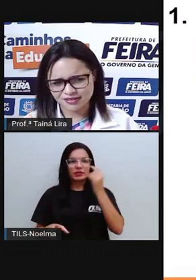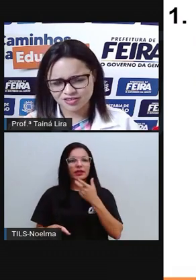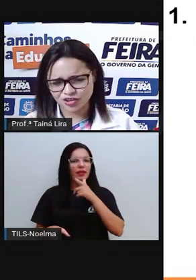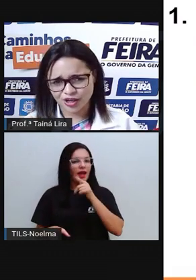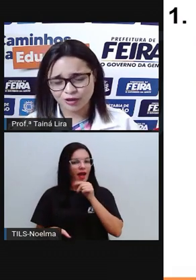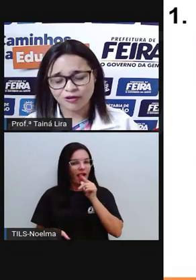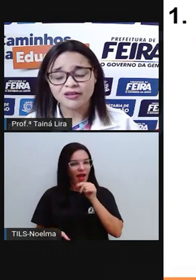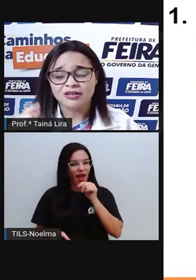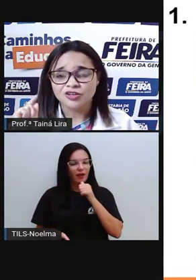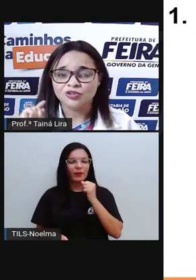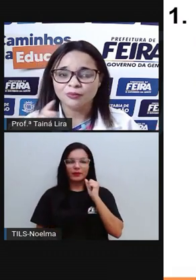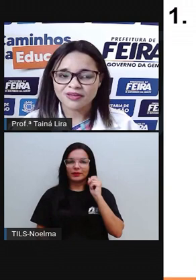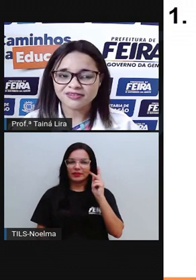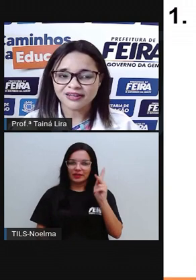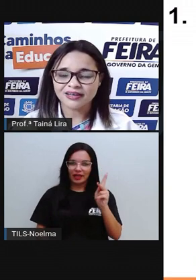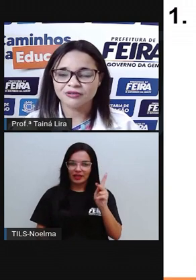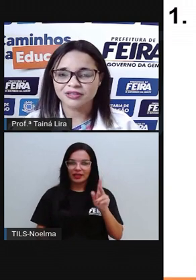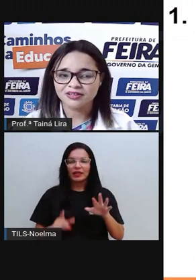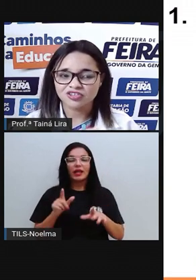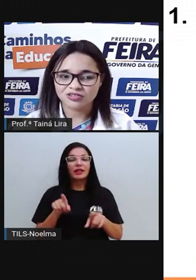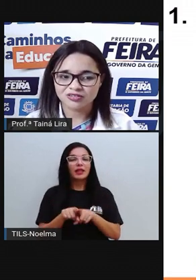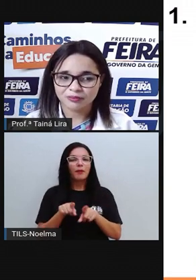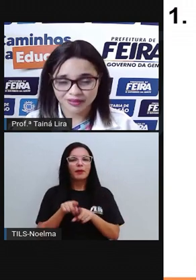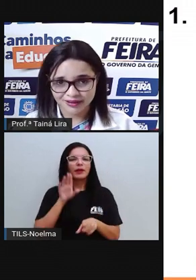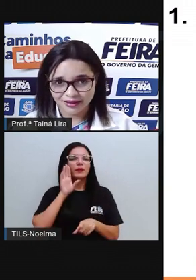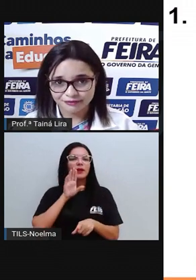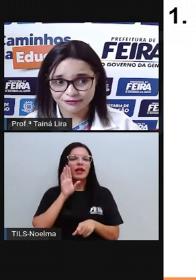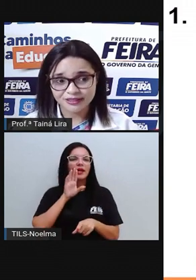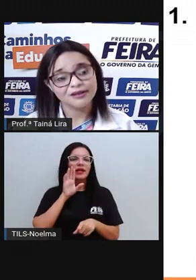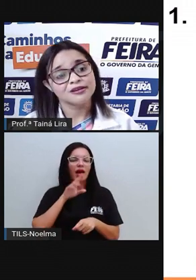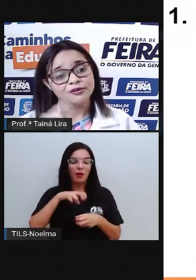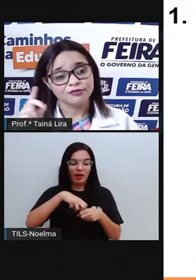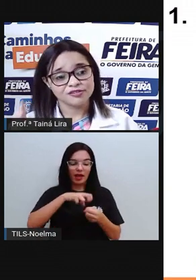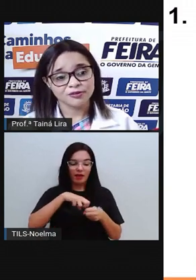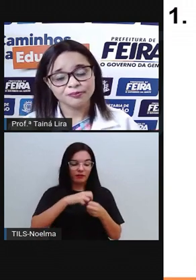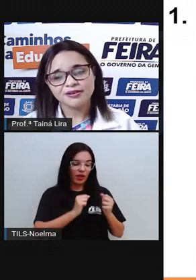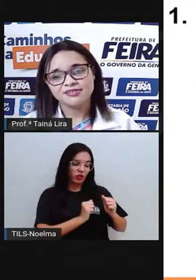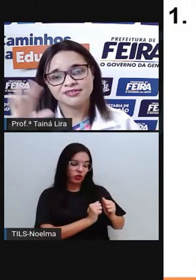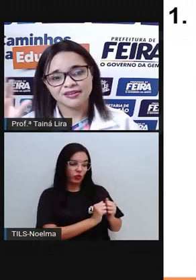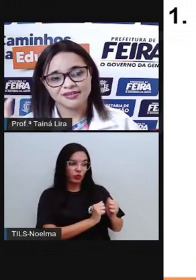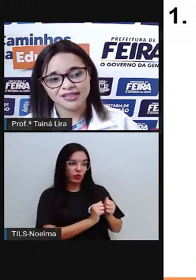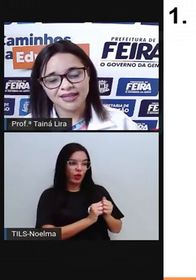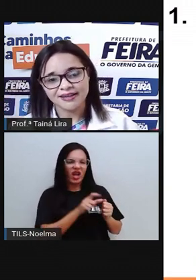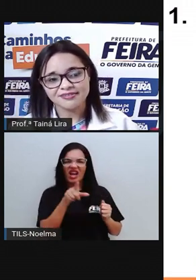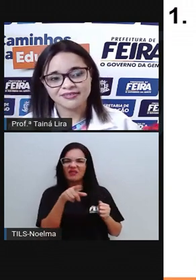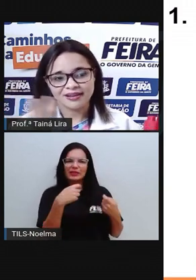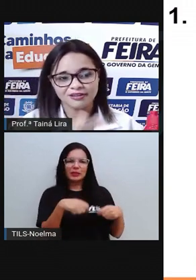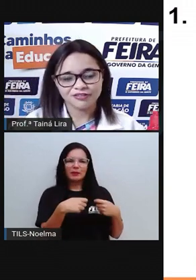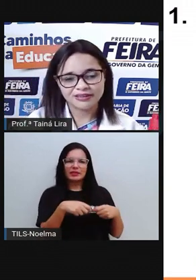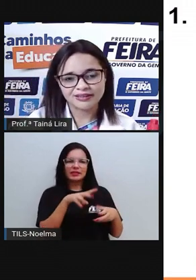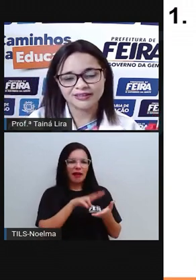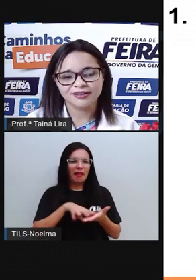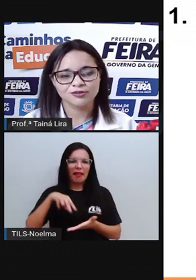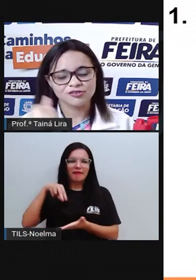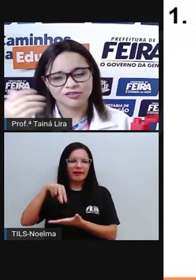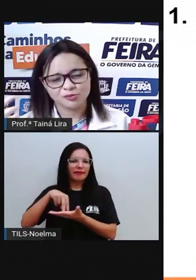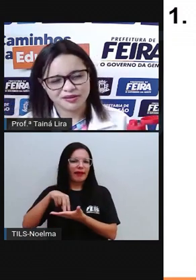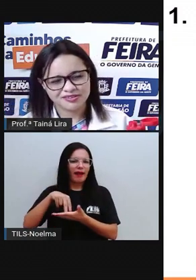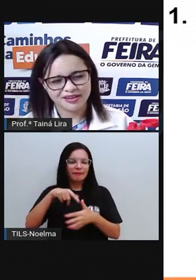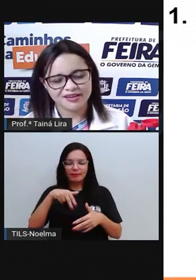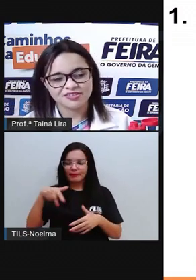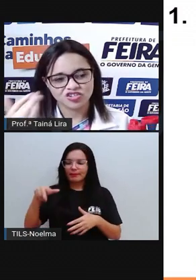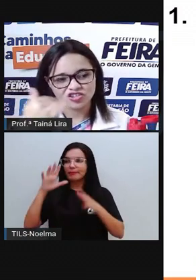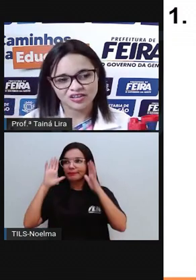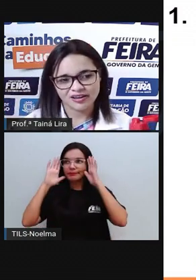precisa de água. E o mais legal é que deixando também a garrafinha, você não precisa aí, né, tá levantando, se